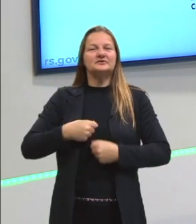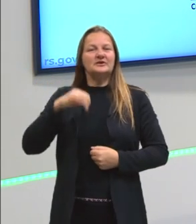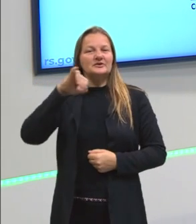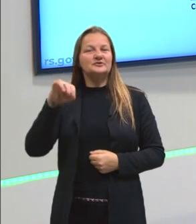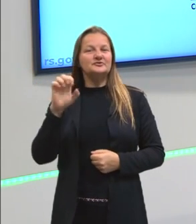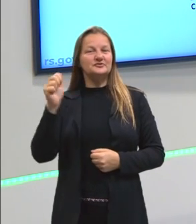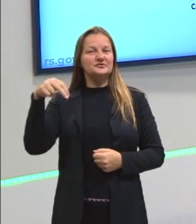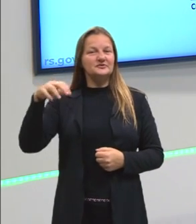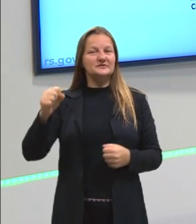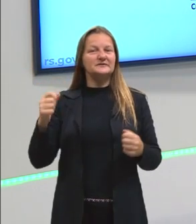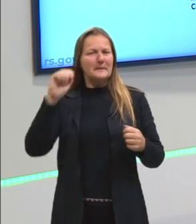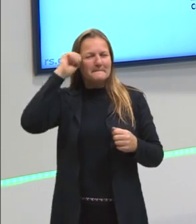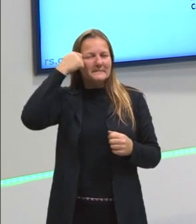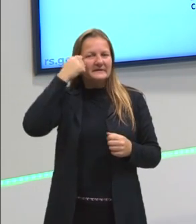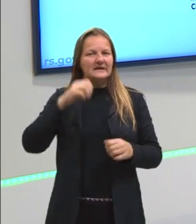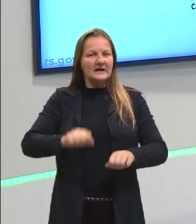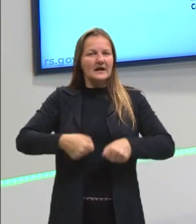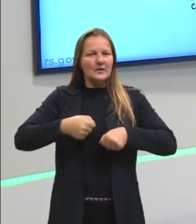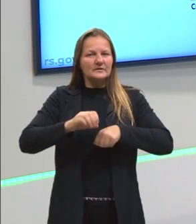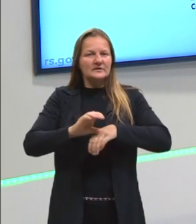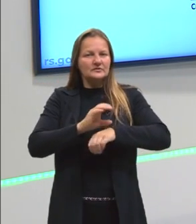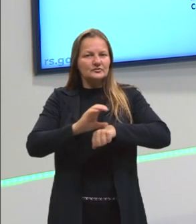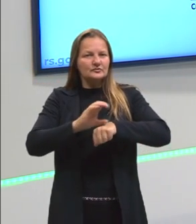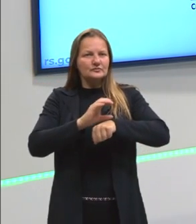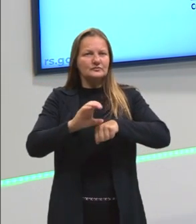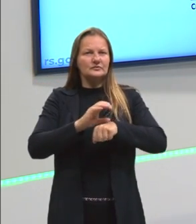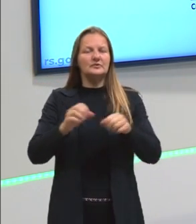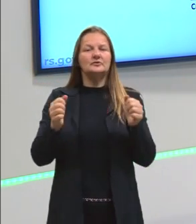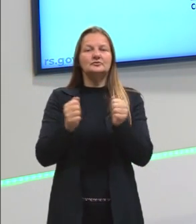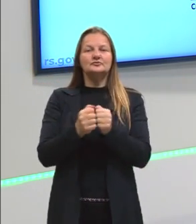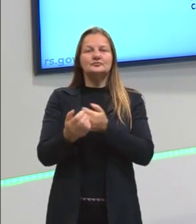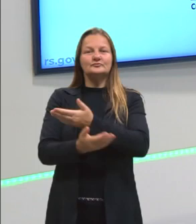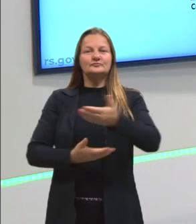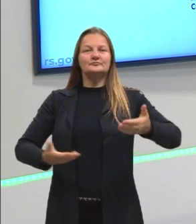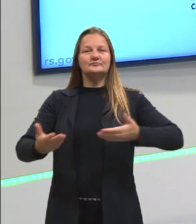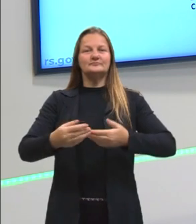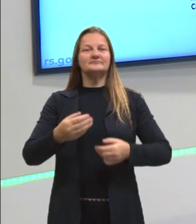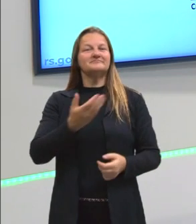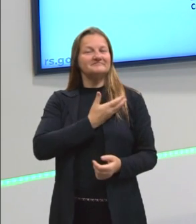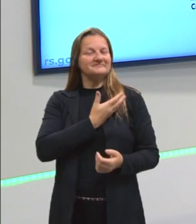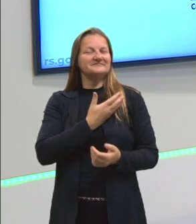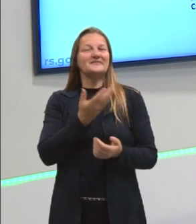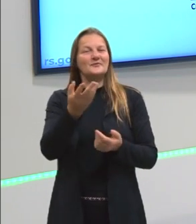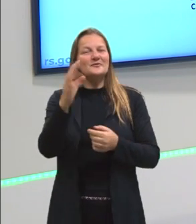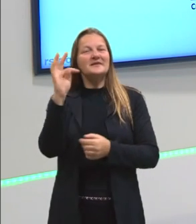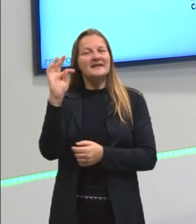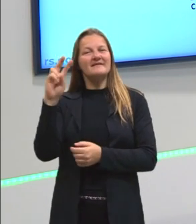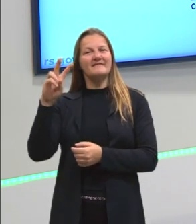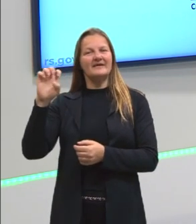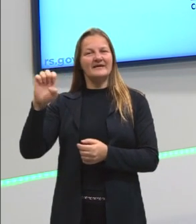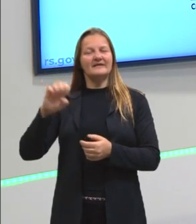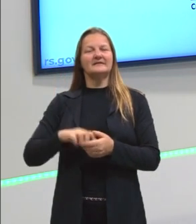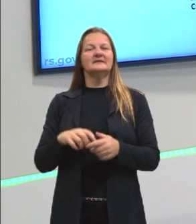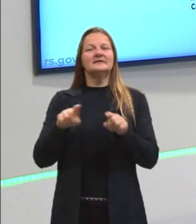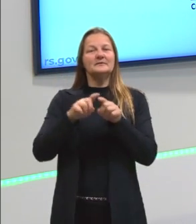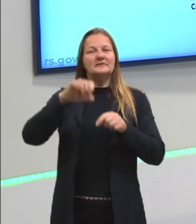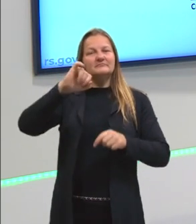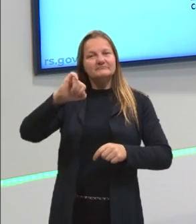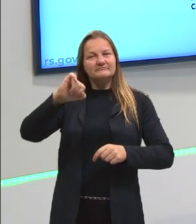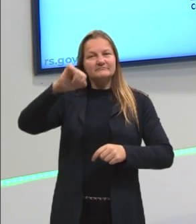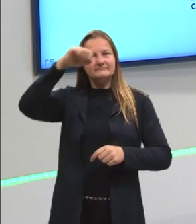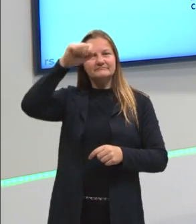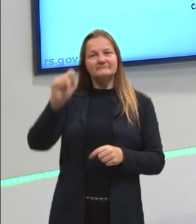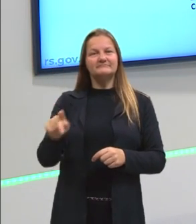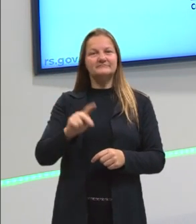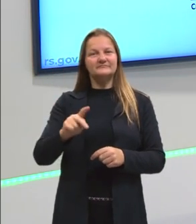preta, uma calça cinza e comigo também estão aqui nossos amigos da TVE e também a prof. Lucimeia